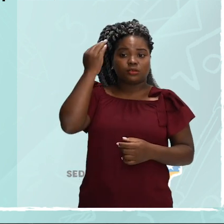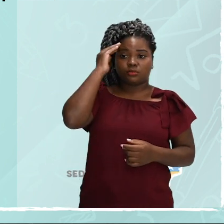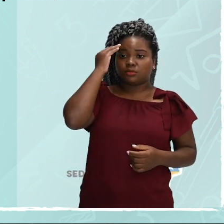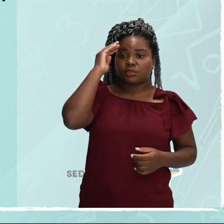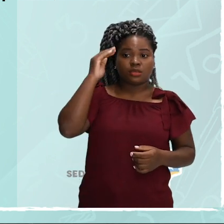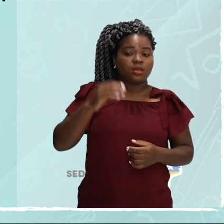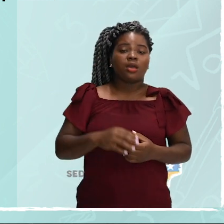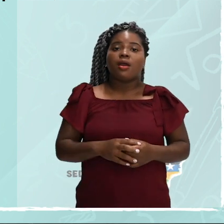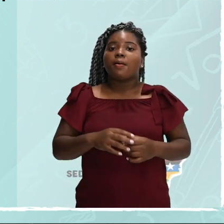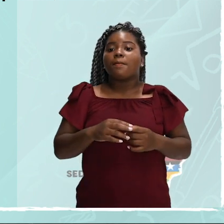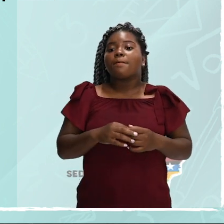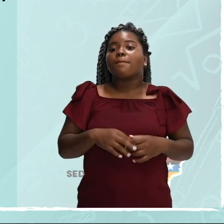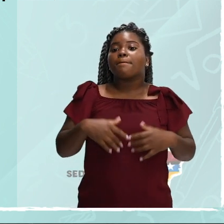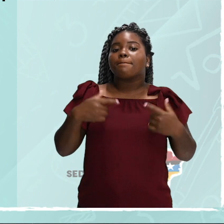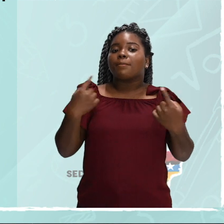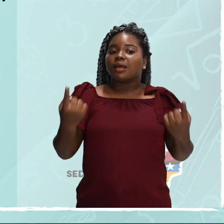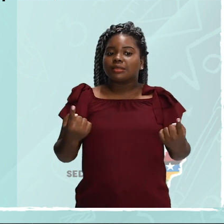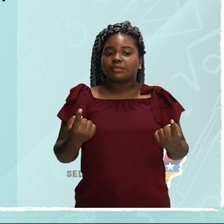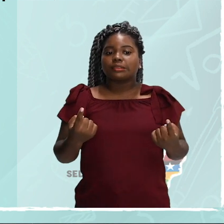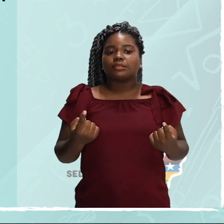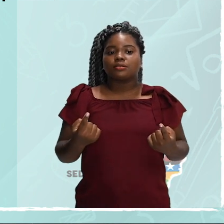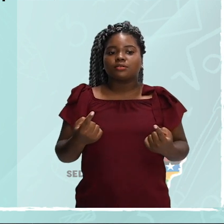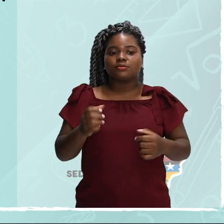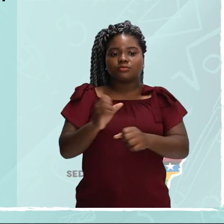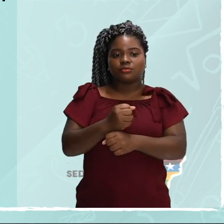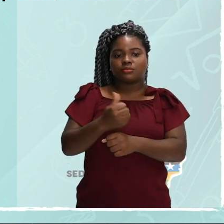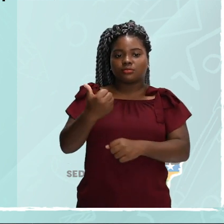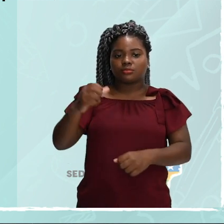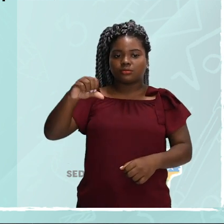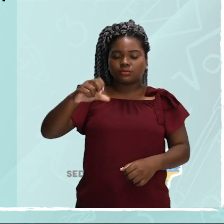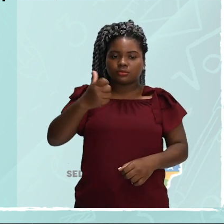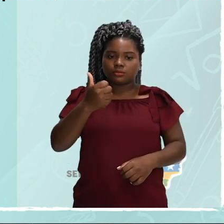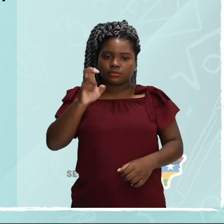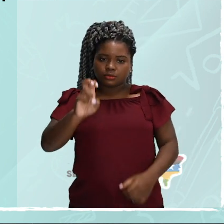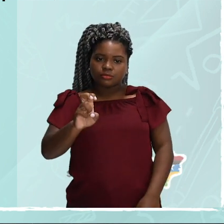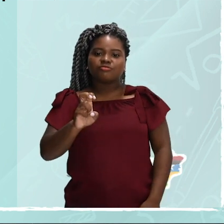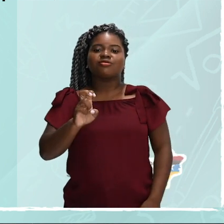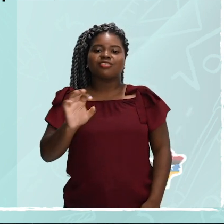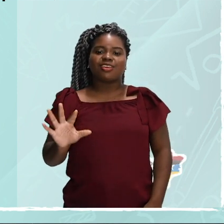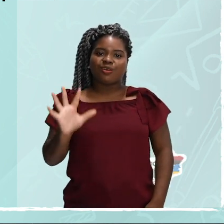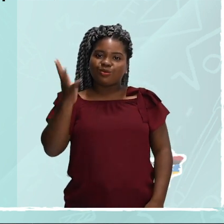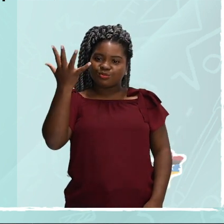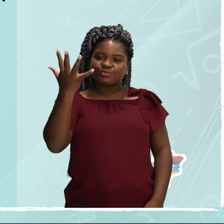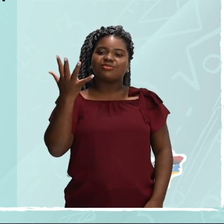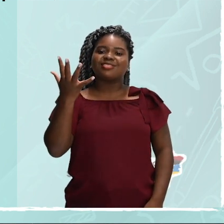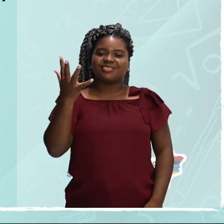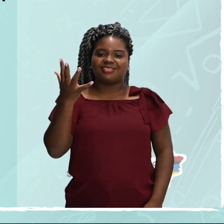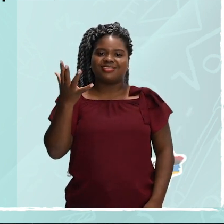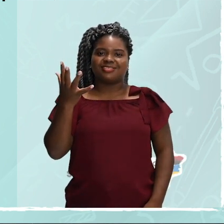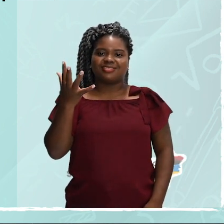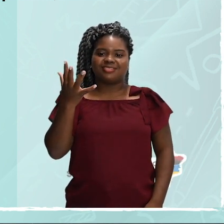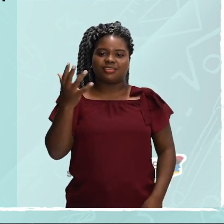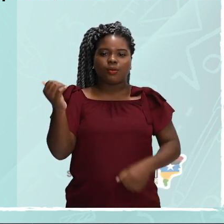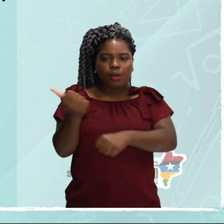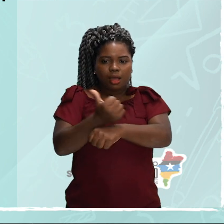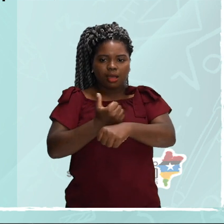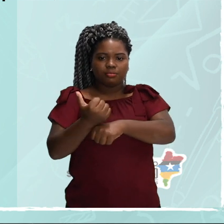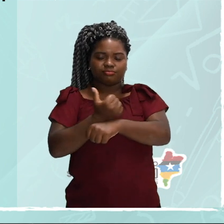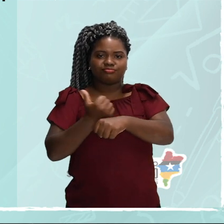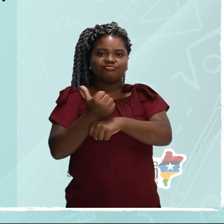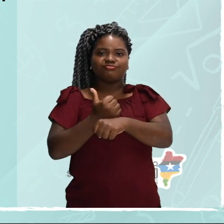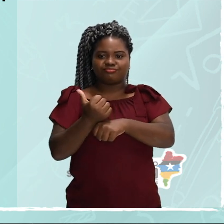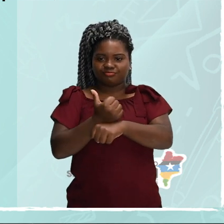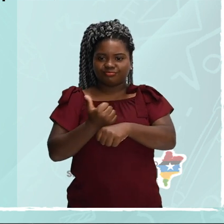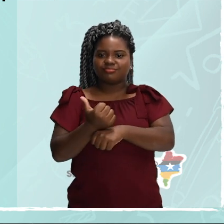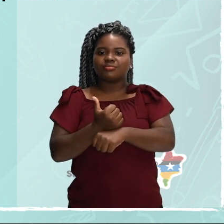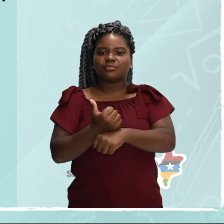que aconteceu a primeira partida de vôleibol na cidade de Recife, Pernambuco. No entanto, o esporte que hoje é